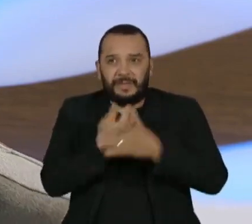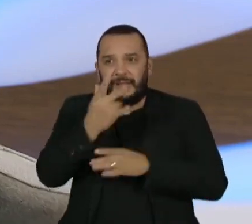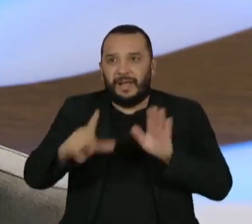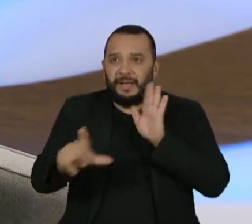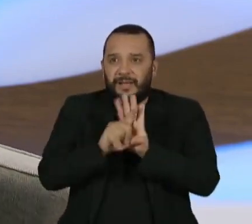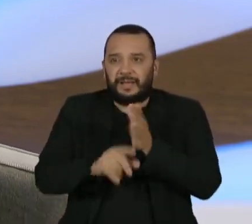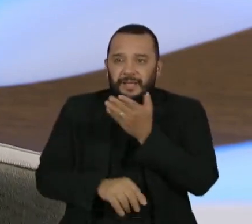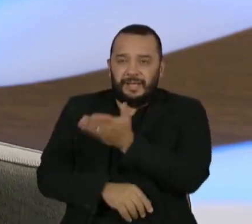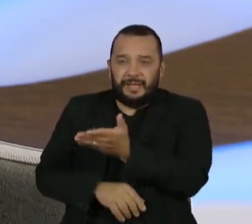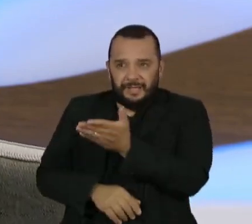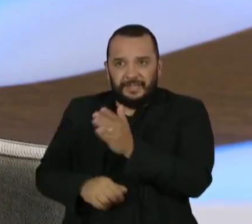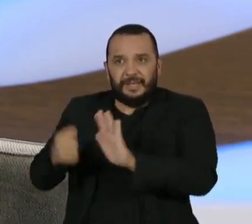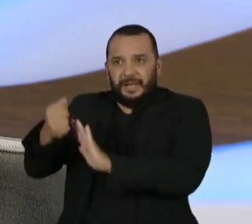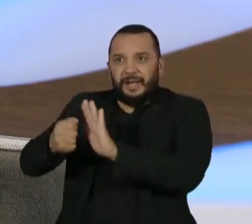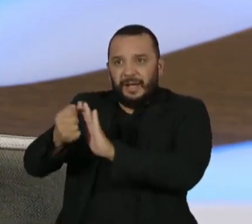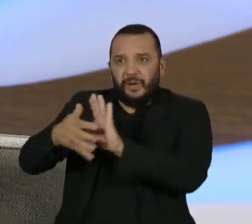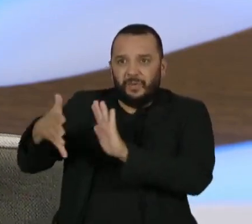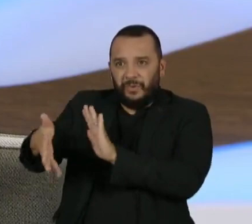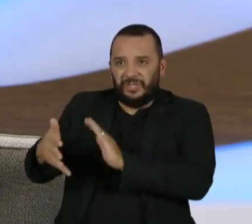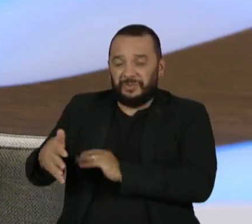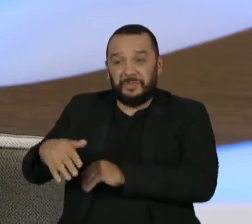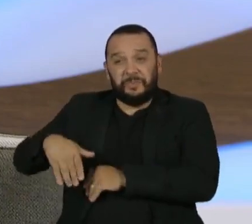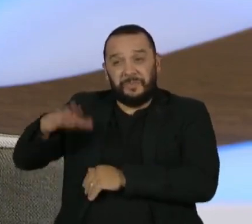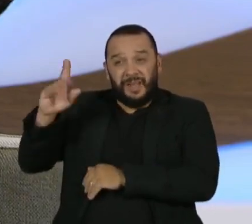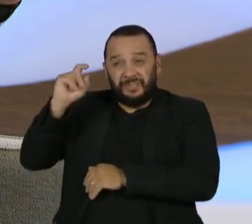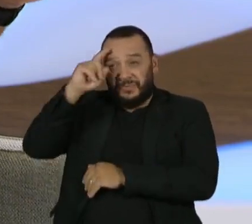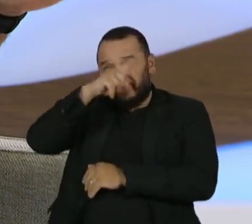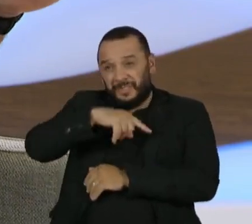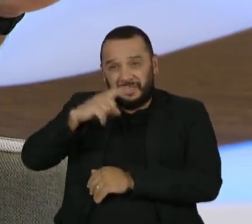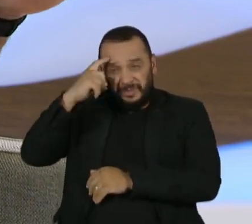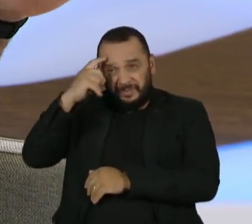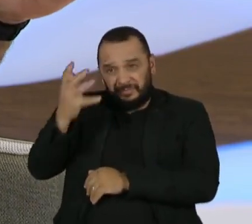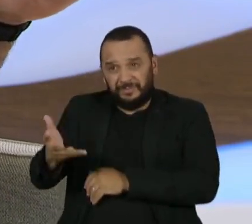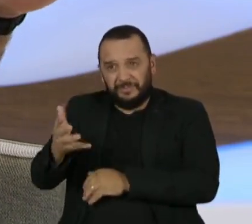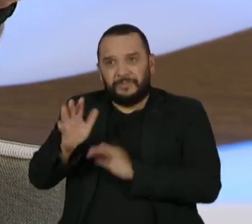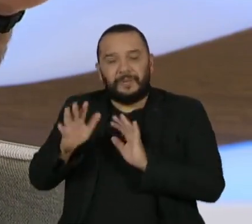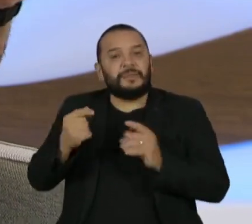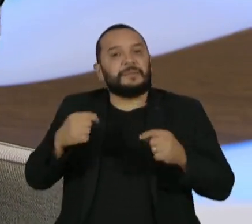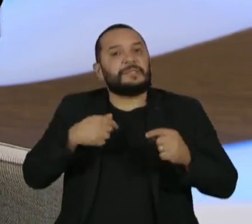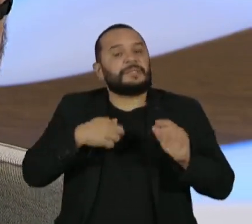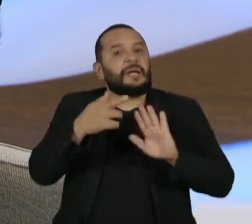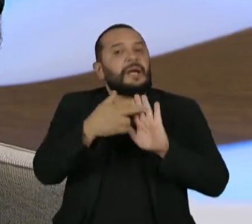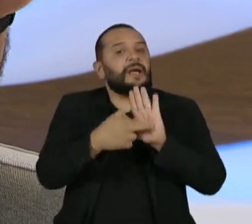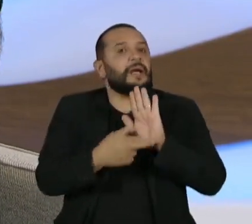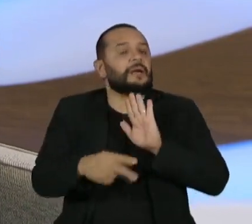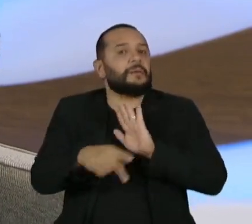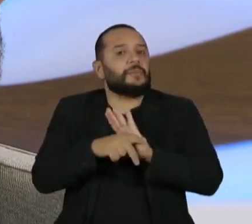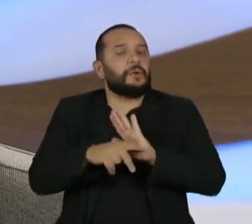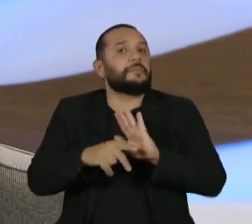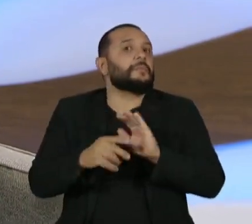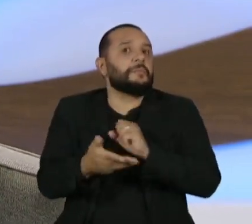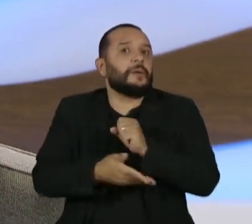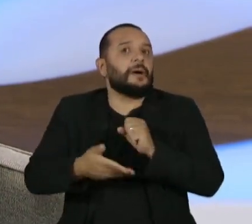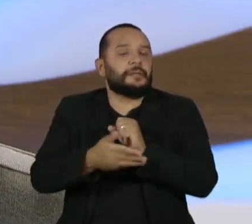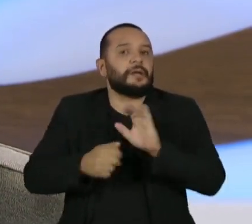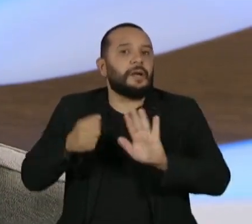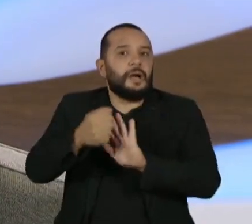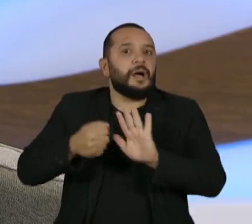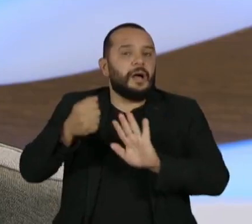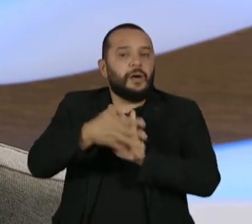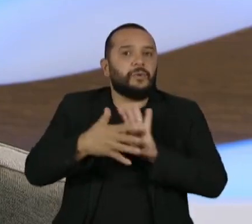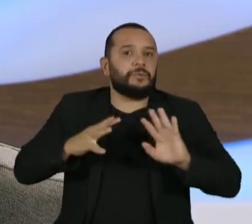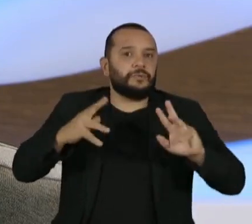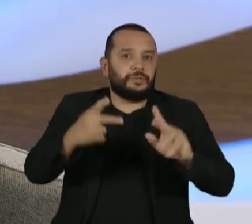algoritmos sem ter estabelecido os princípios básicos para algoritmos em geral. Eu acho que isso não vai dar certo,